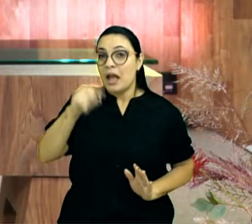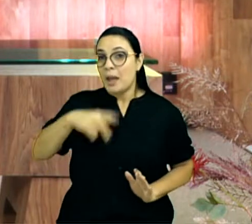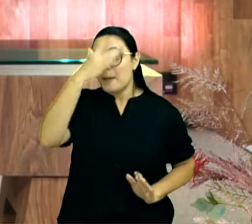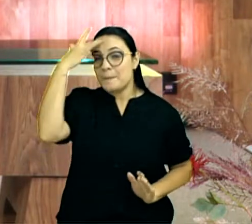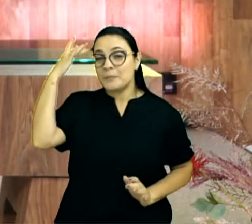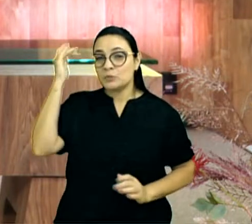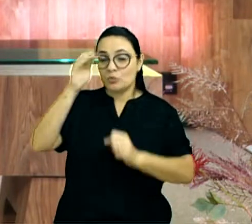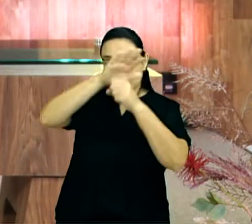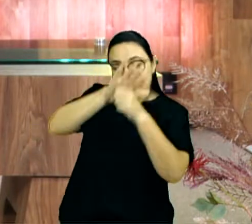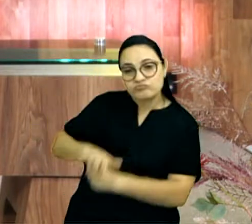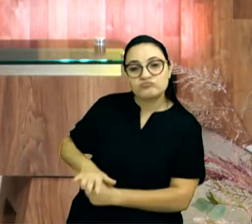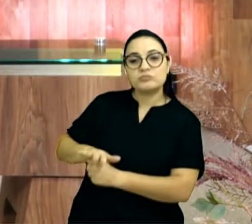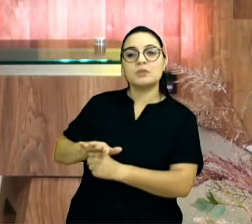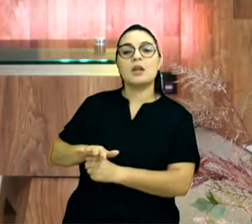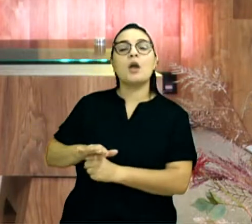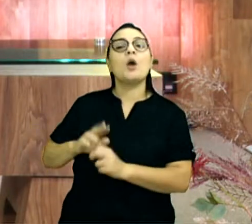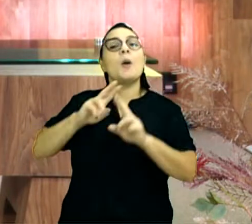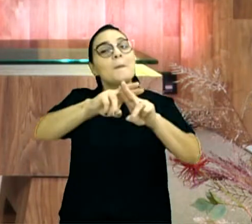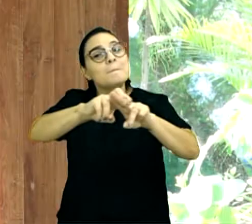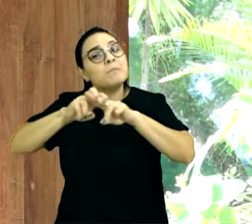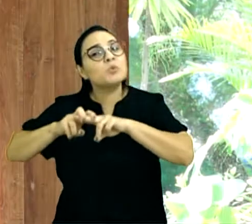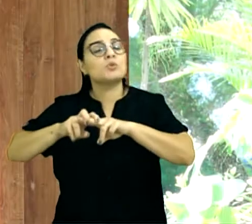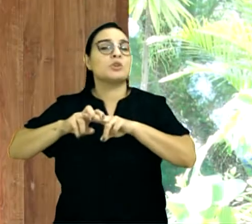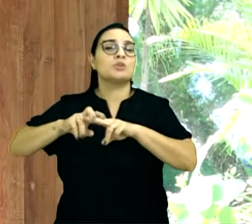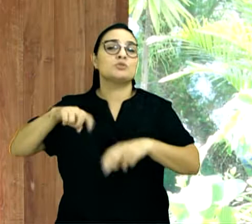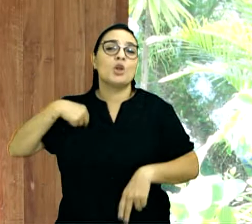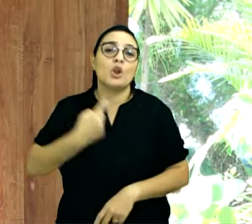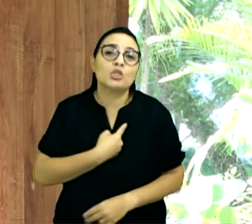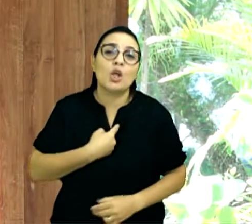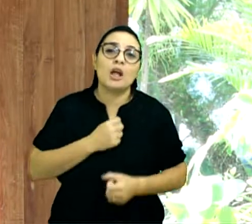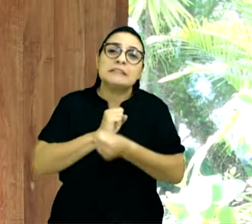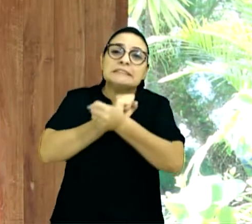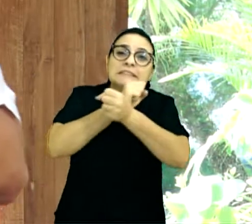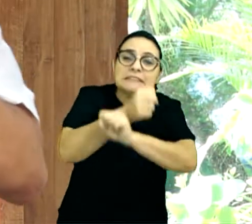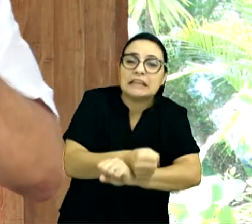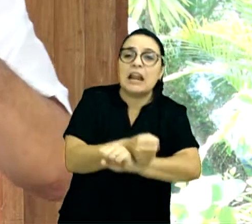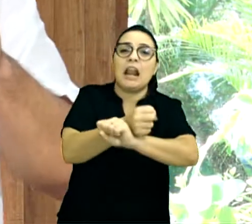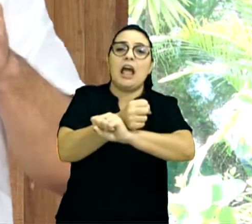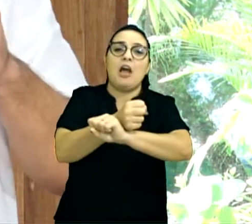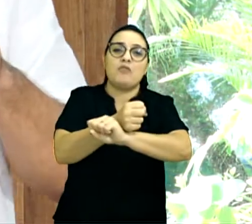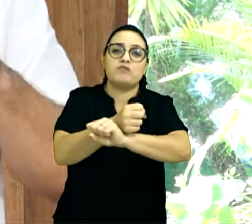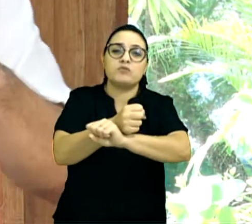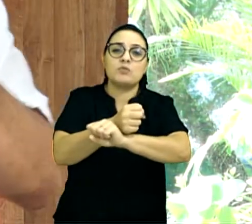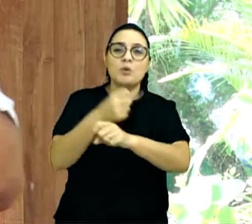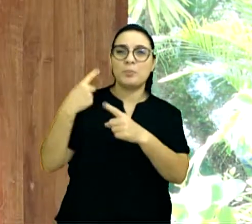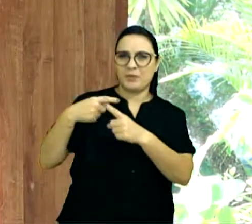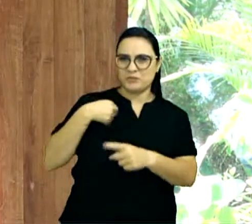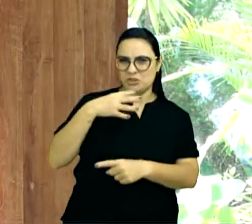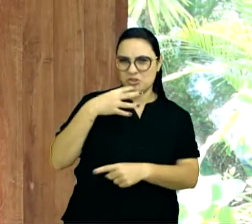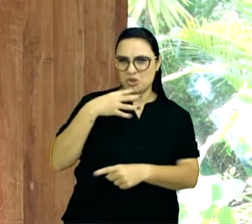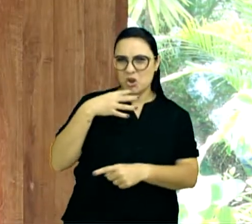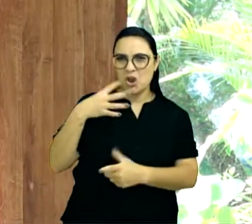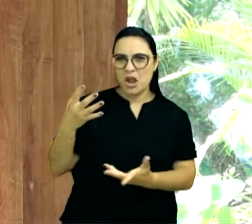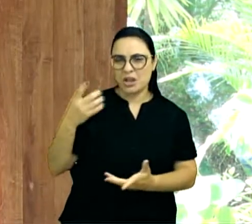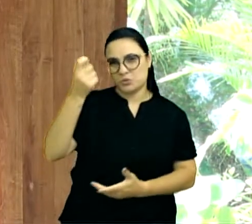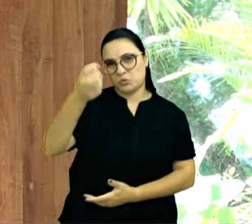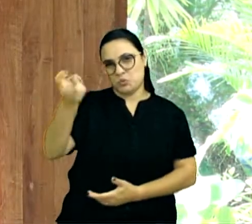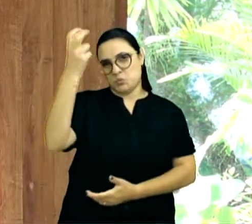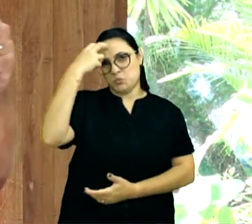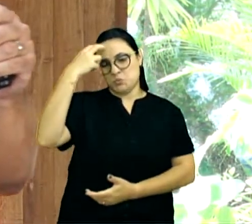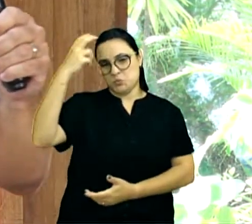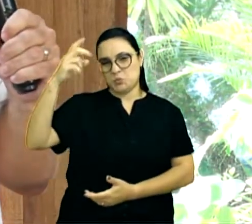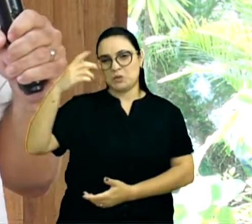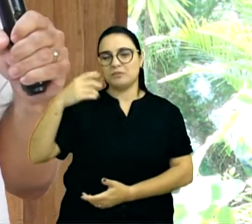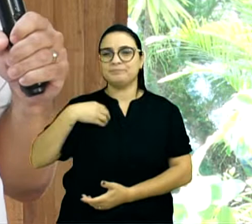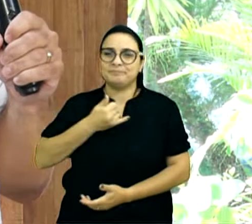e aí por diante. Então, eu penso em escravo, aquele, a gente vem de uma cultura, lá atrás, que tivemos no nosso país,